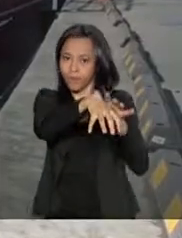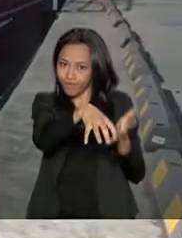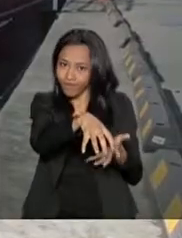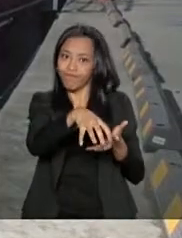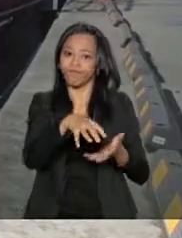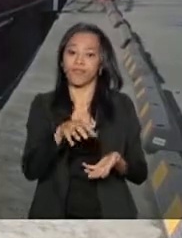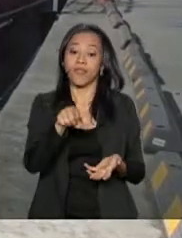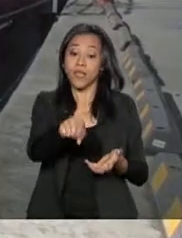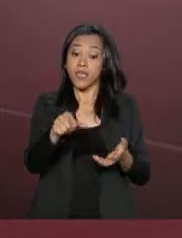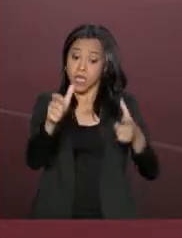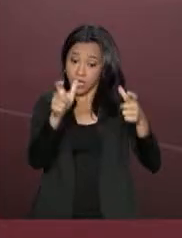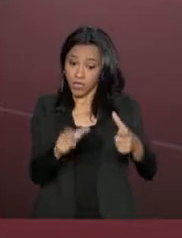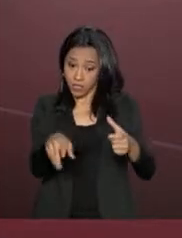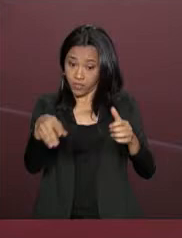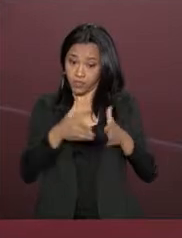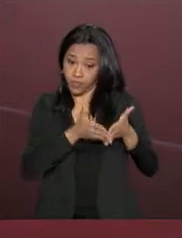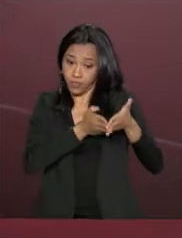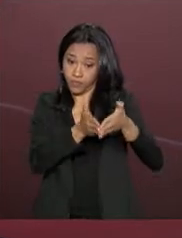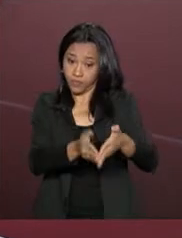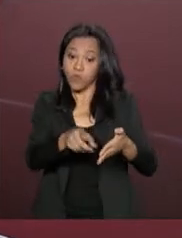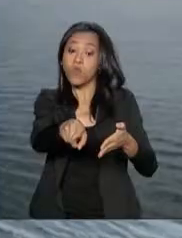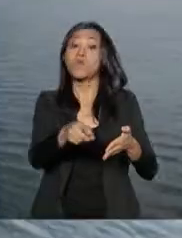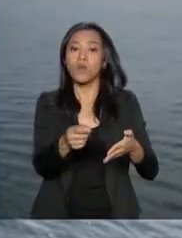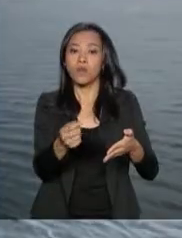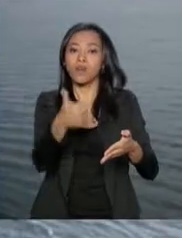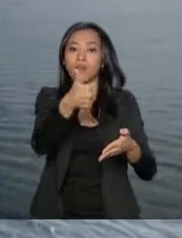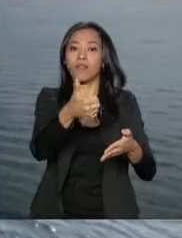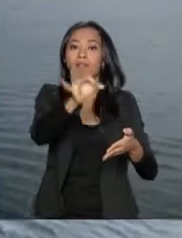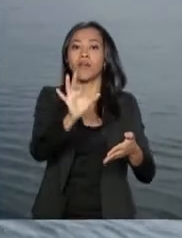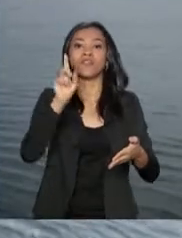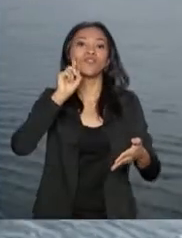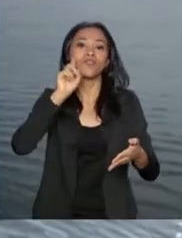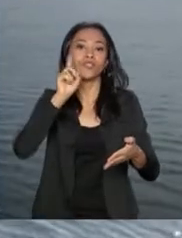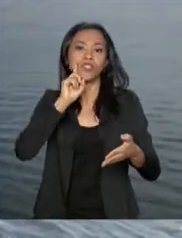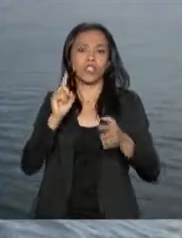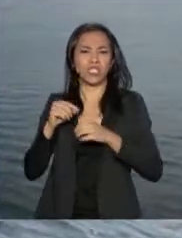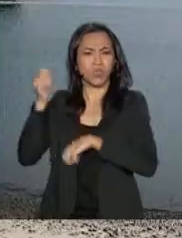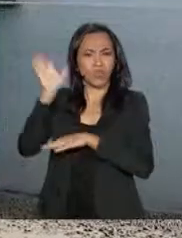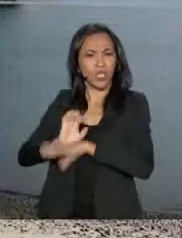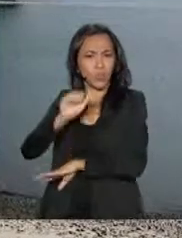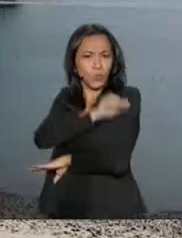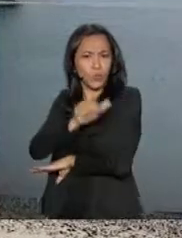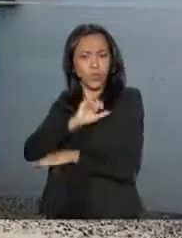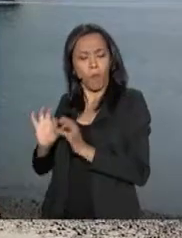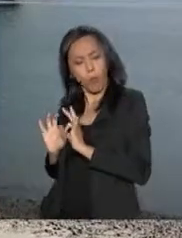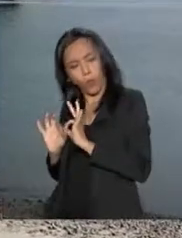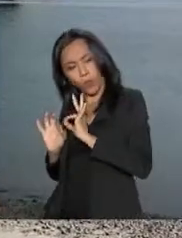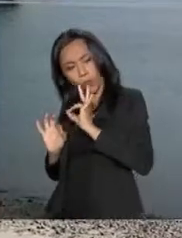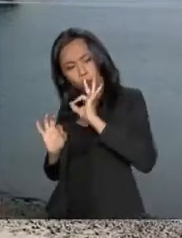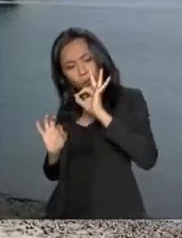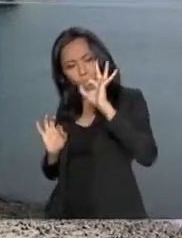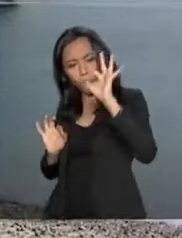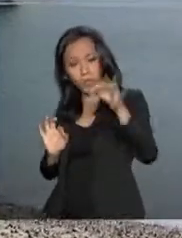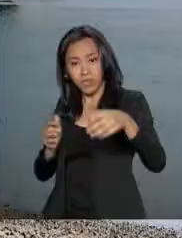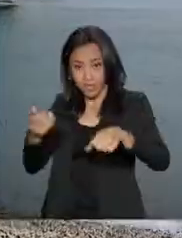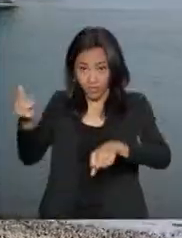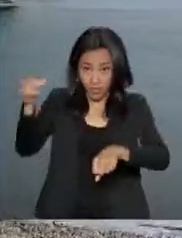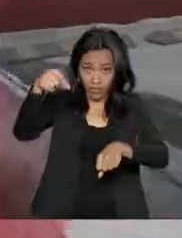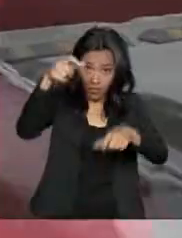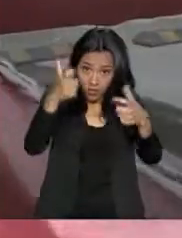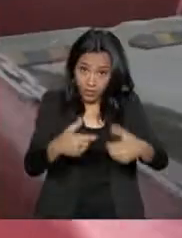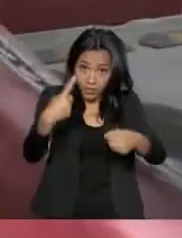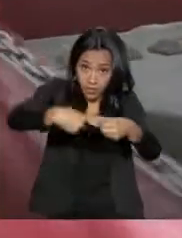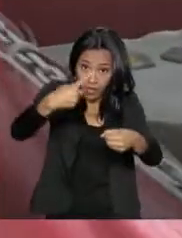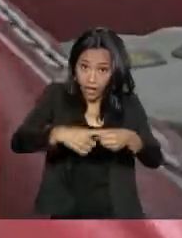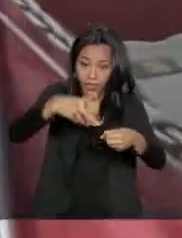Arirongel da Marinha Brasileira navegou por 10 dias desde a saída do Rio de Janeiro, mas é em Punta Arenas que começa